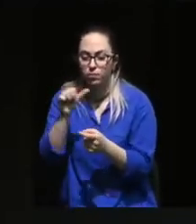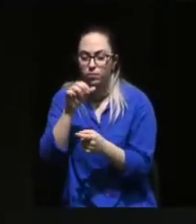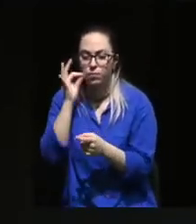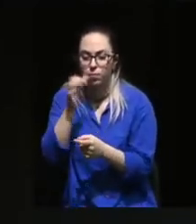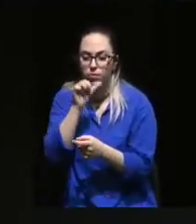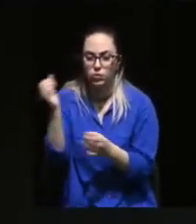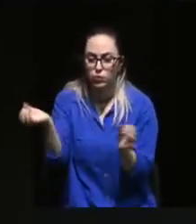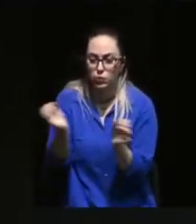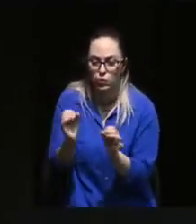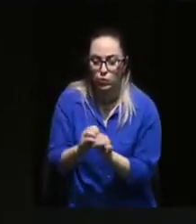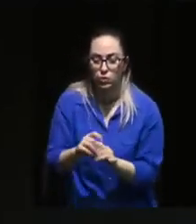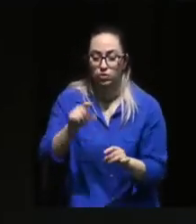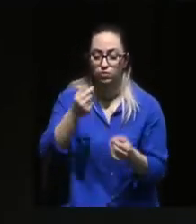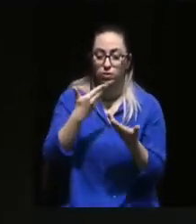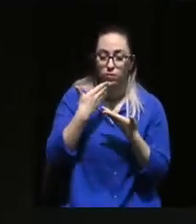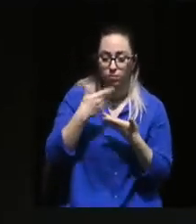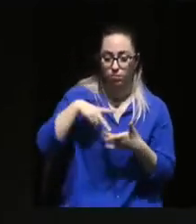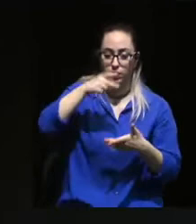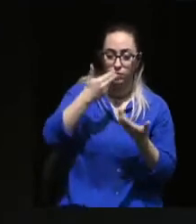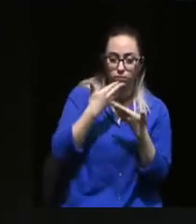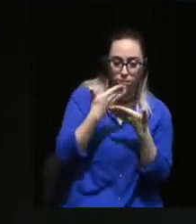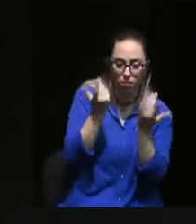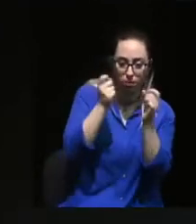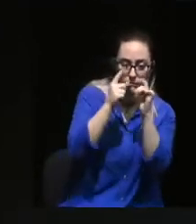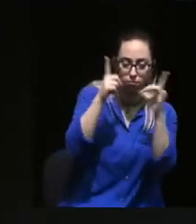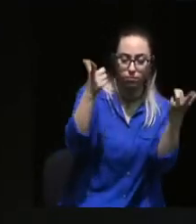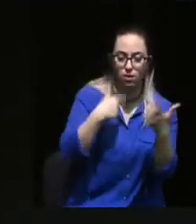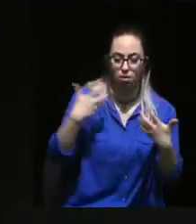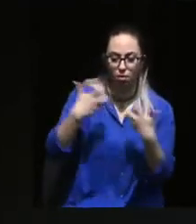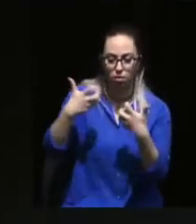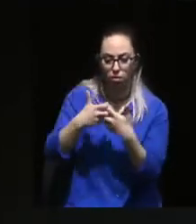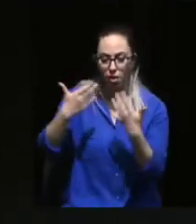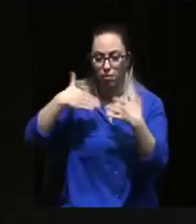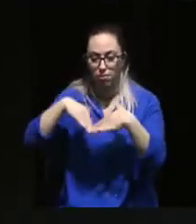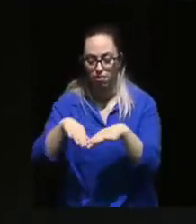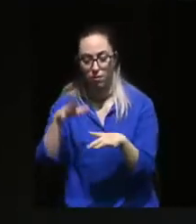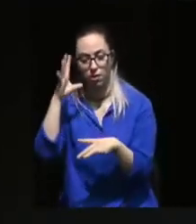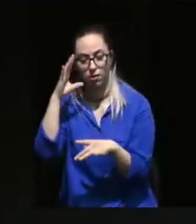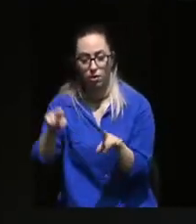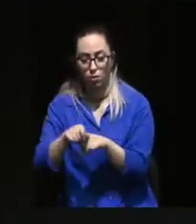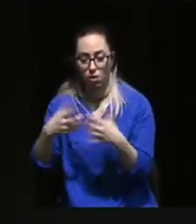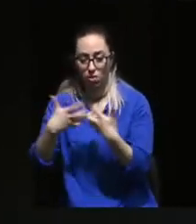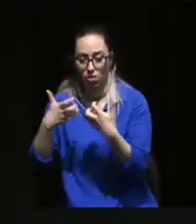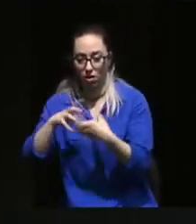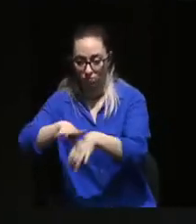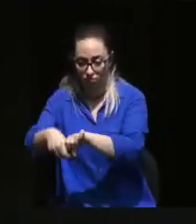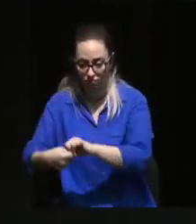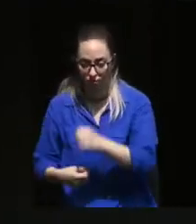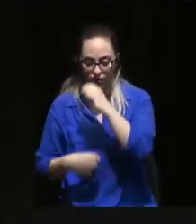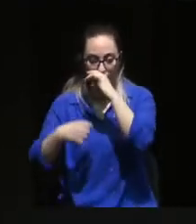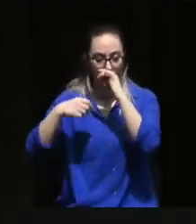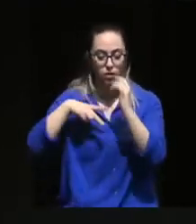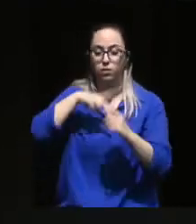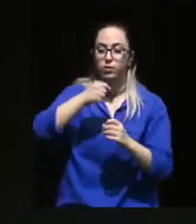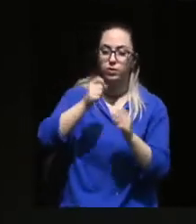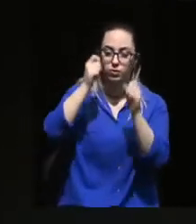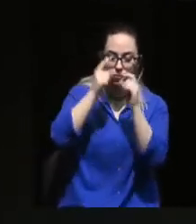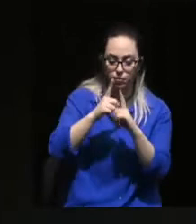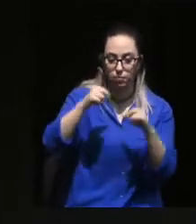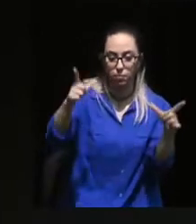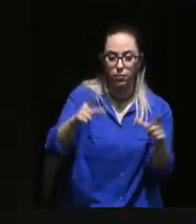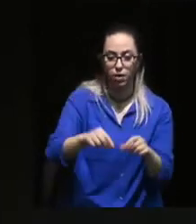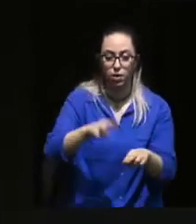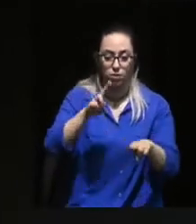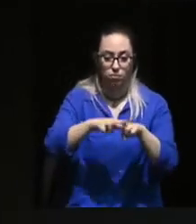acordou em guerra, os gritos na rua de a baixa guerra colonial deixaram claro que a guerra estava condenada, o país acordou com presos